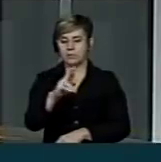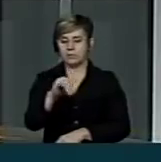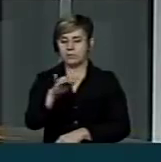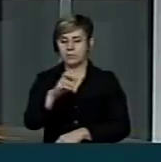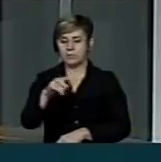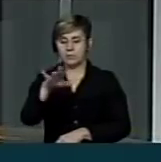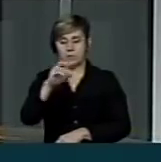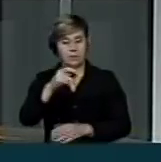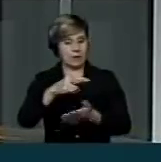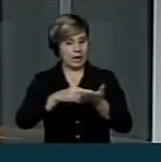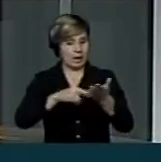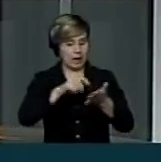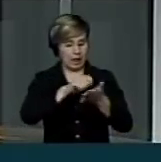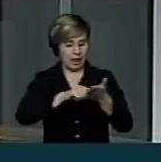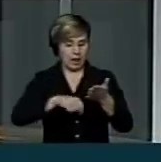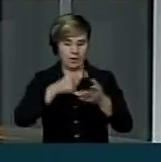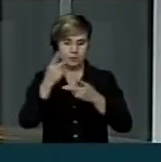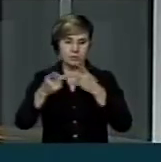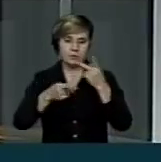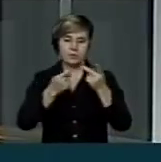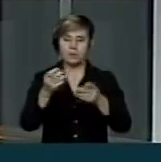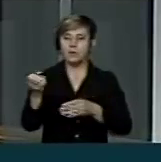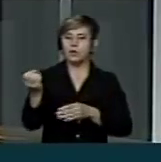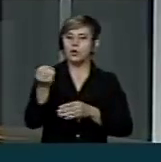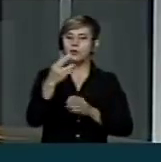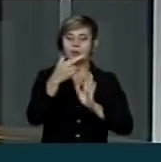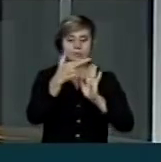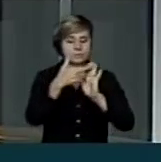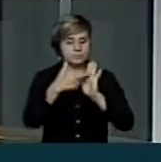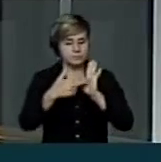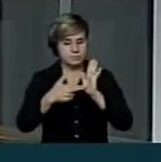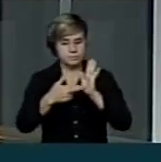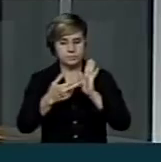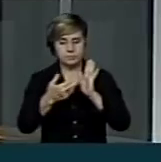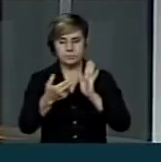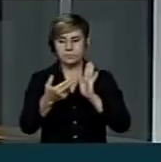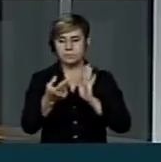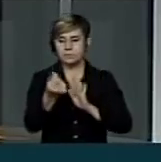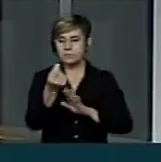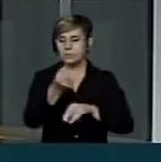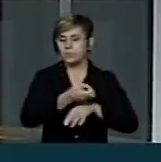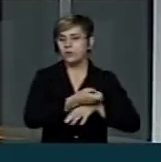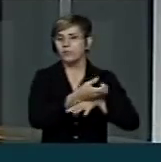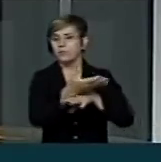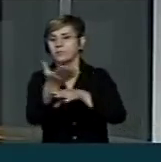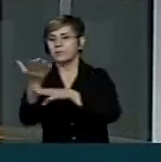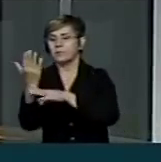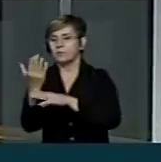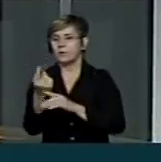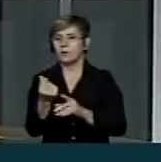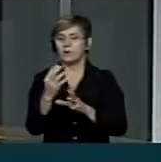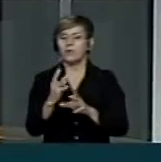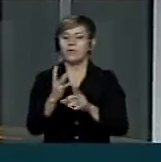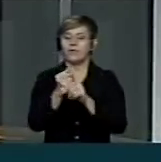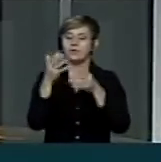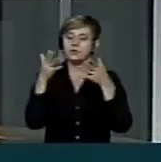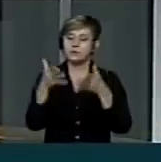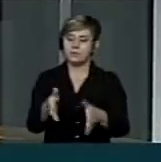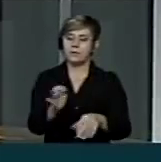que trata sobre os novos critérios de distribuição do fundo de participação dos Estados.